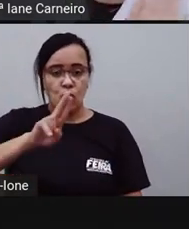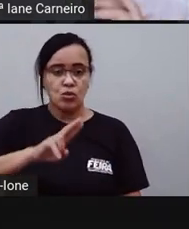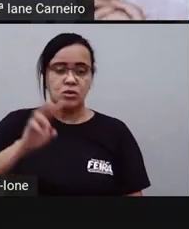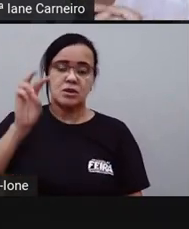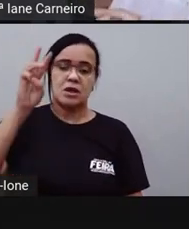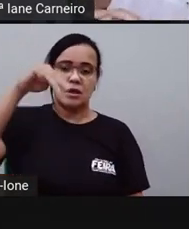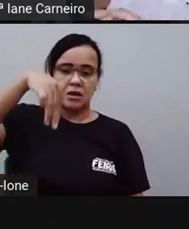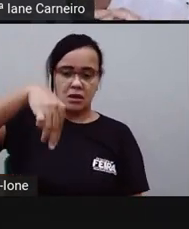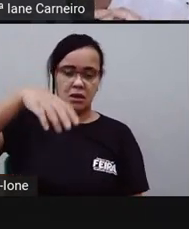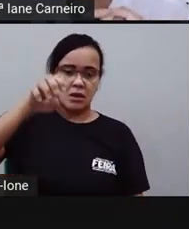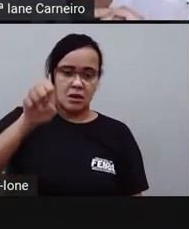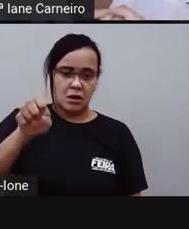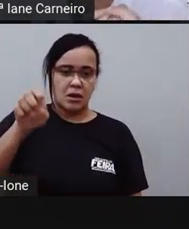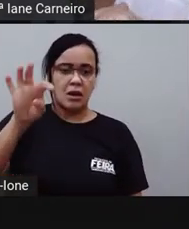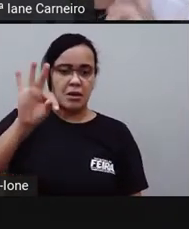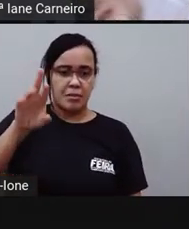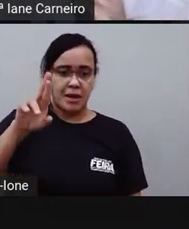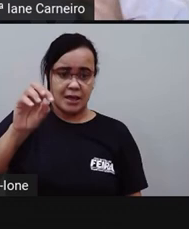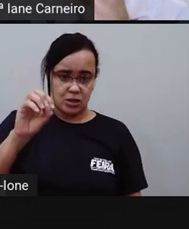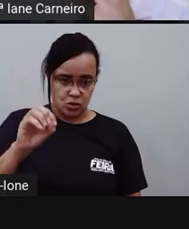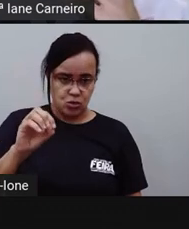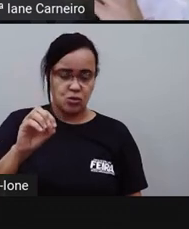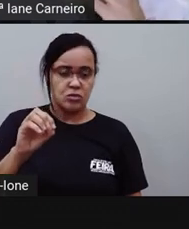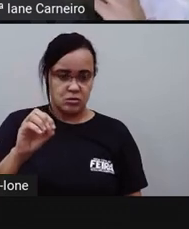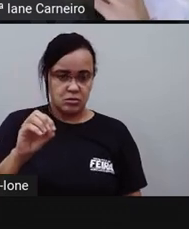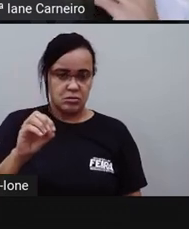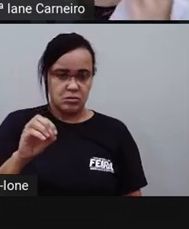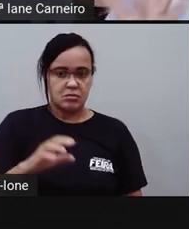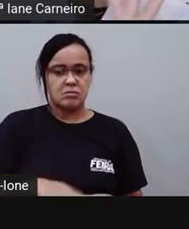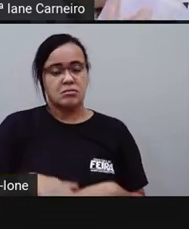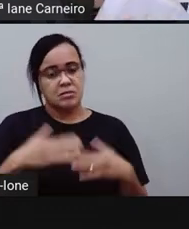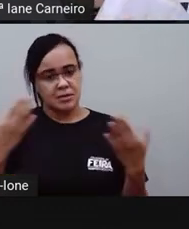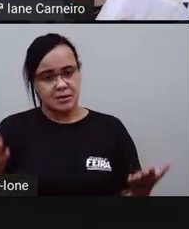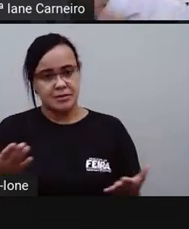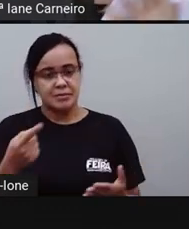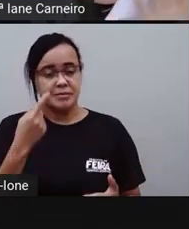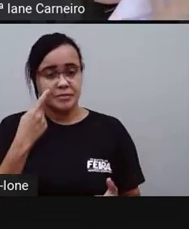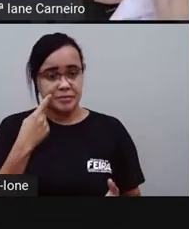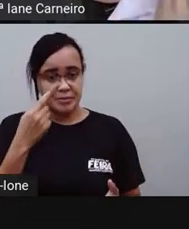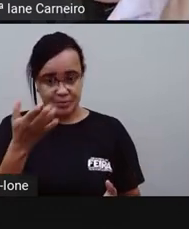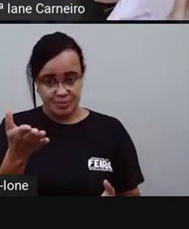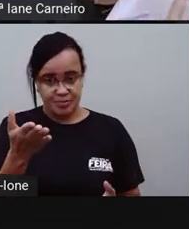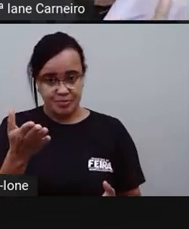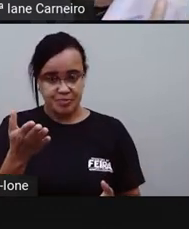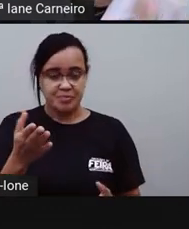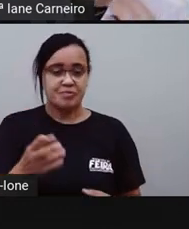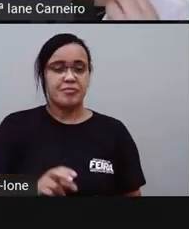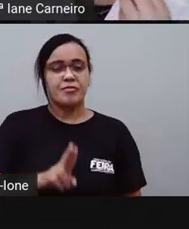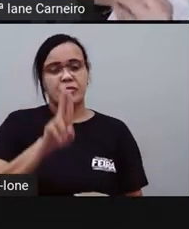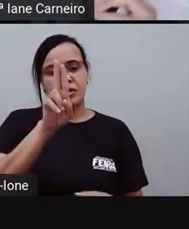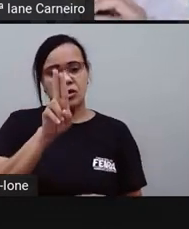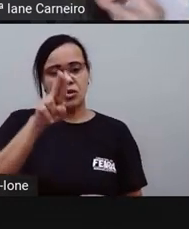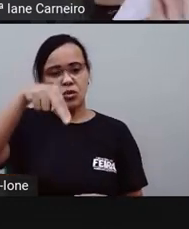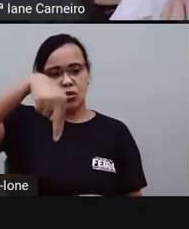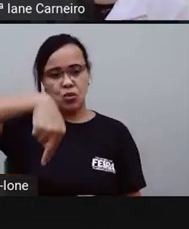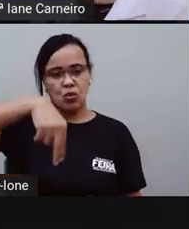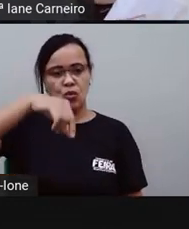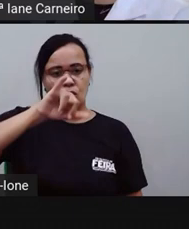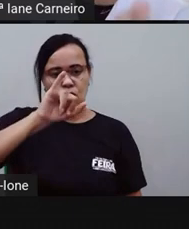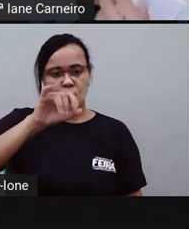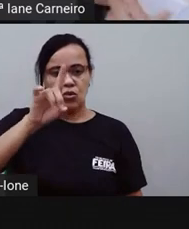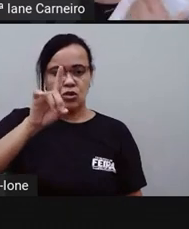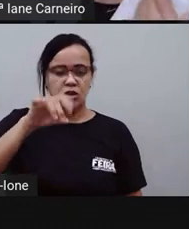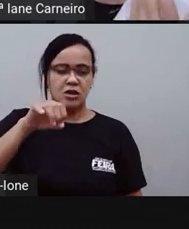medidas também, mas essas são as básicas, tá bom? Então, são as unidades, né, de medidas que esses